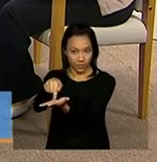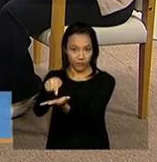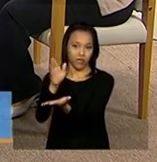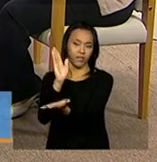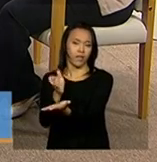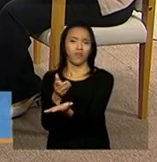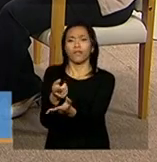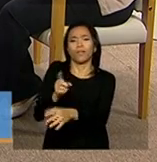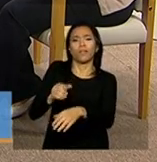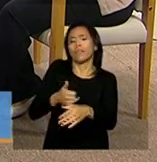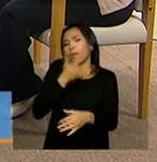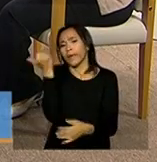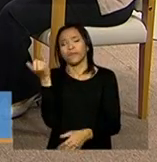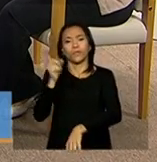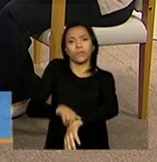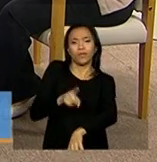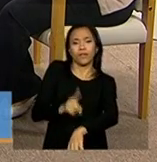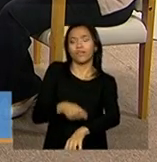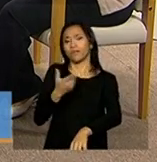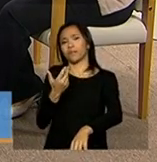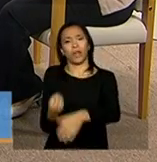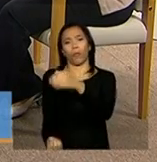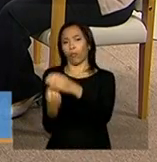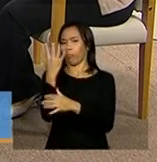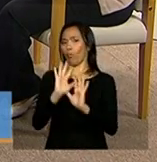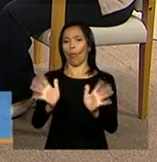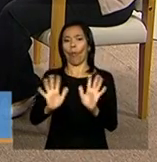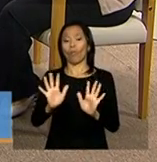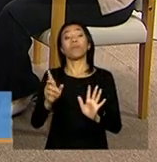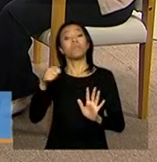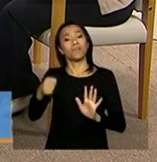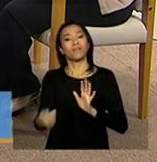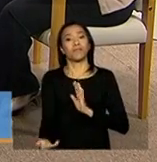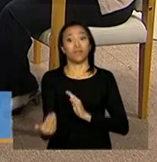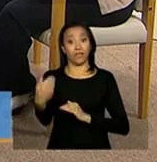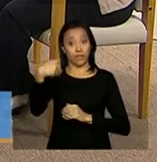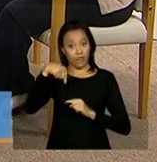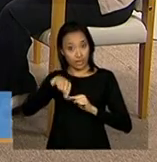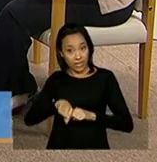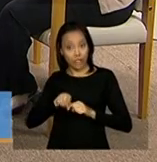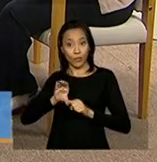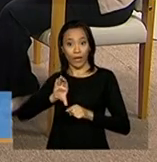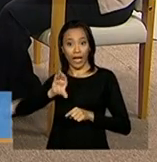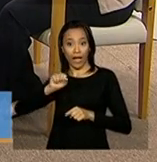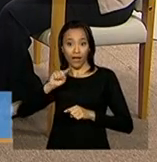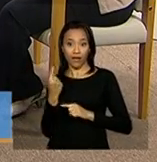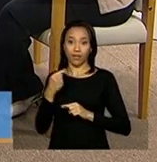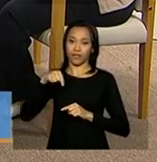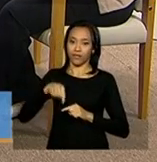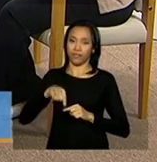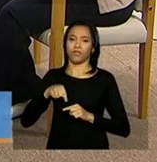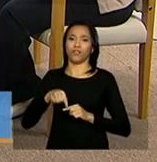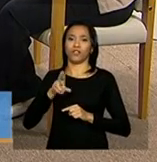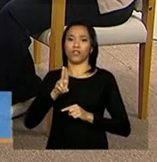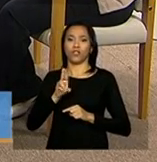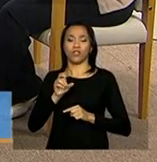época do ano em que ela começou a existir, ela tem que ir lá no Cadastro Suas e preencher essas unidades.